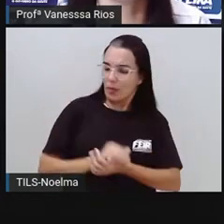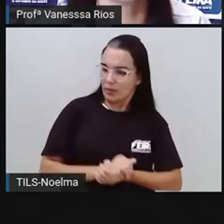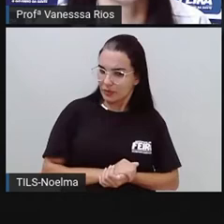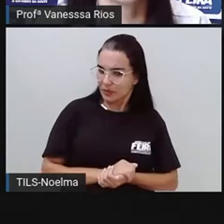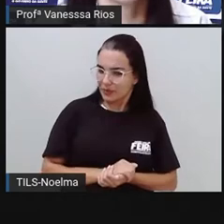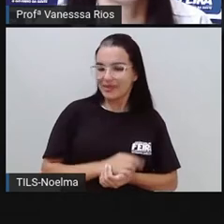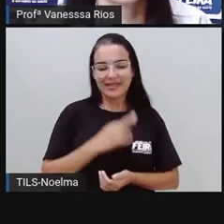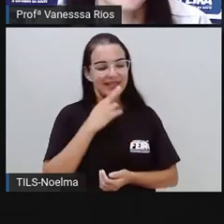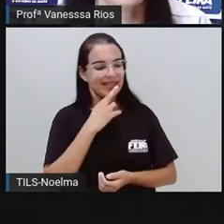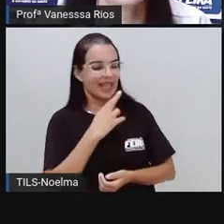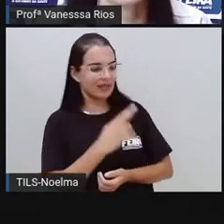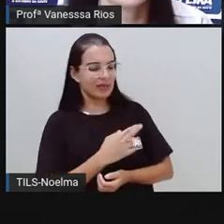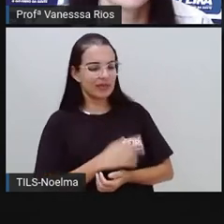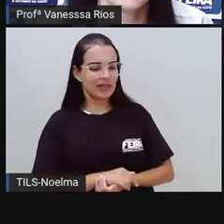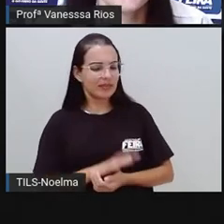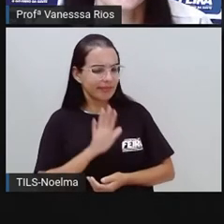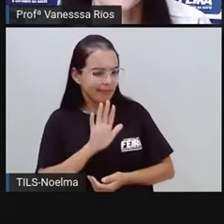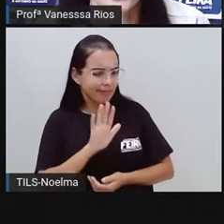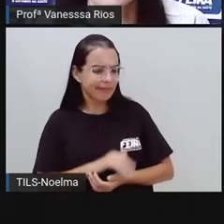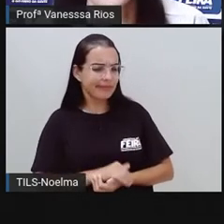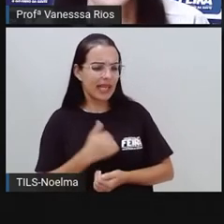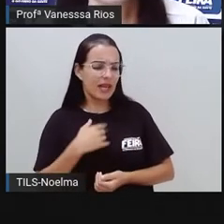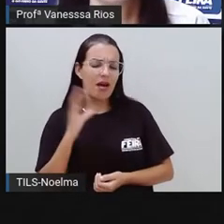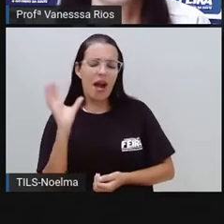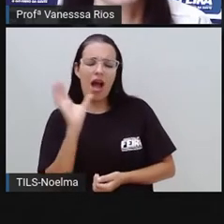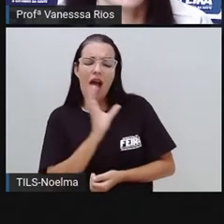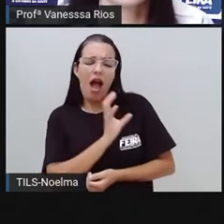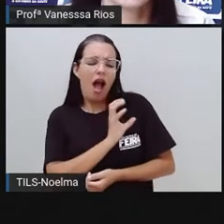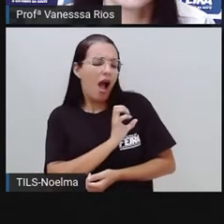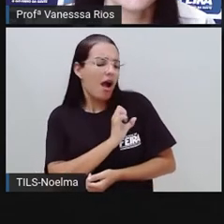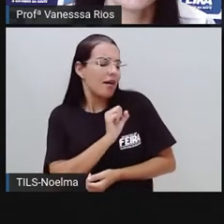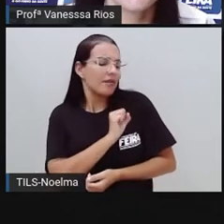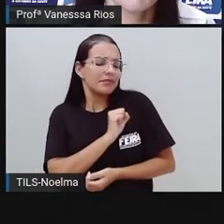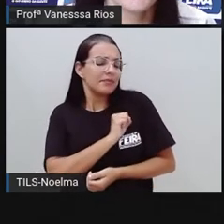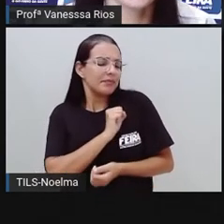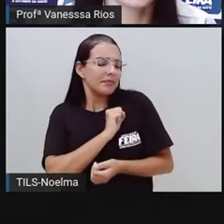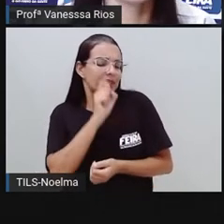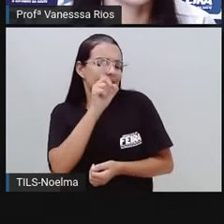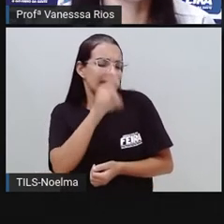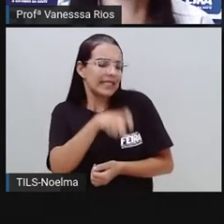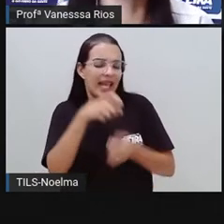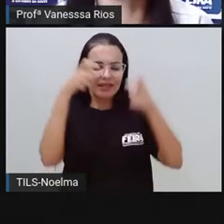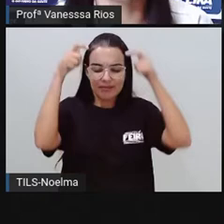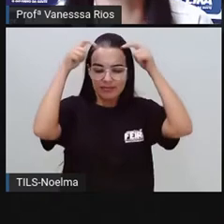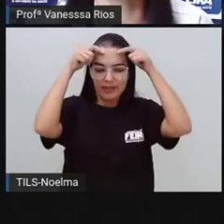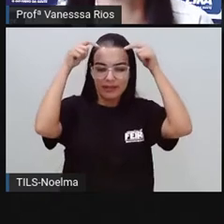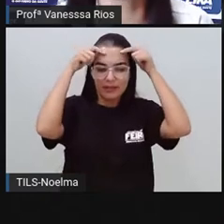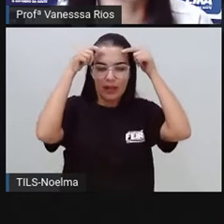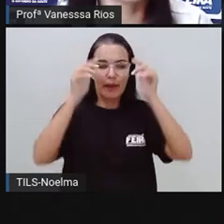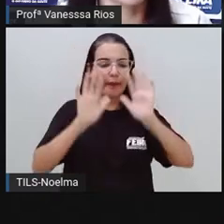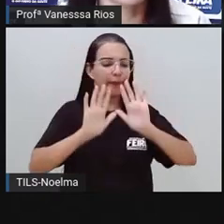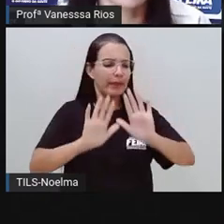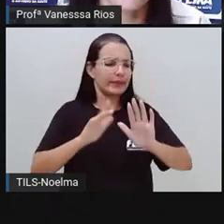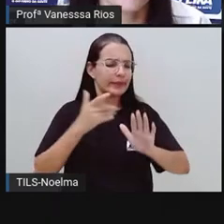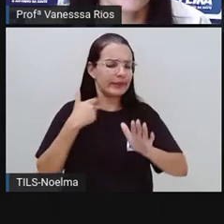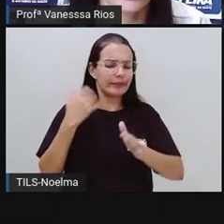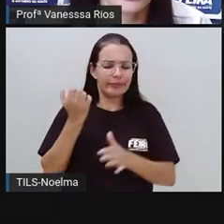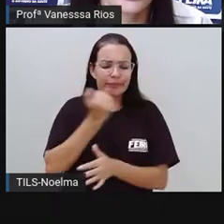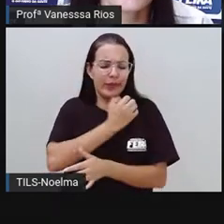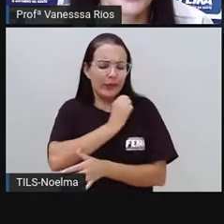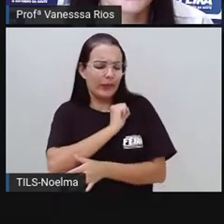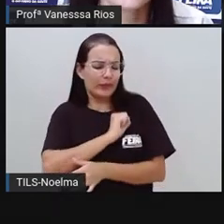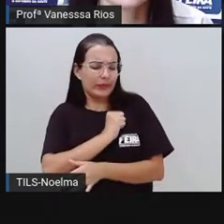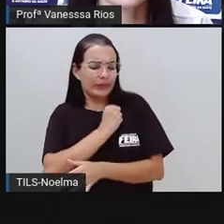responde. Sabe, eu adoro o título de marquesa, mas detesto ser casada com Rabicó.